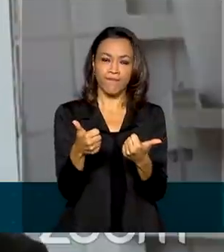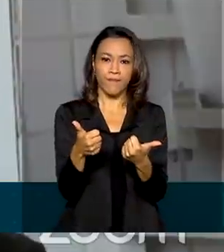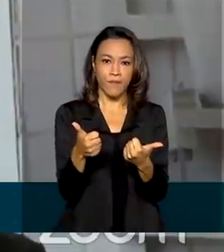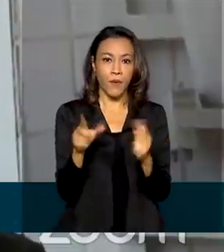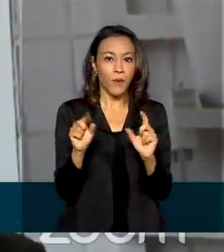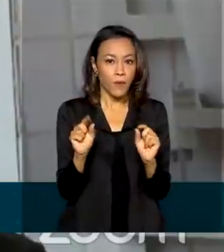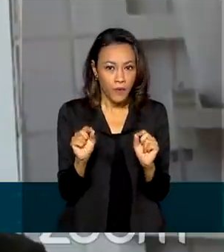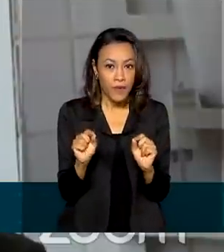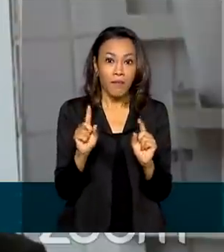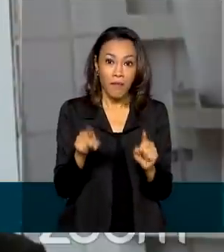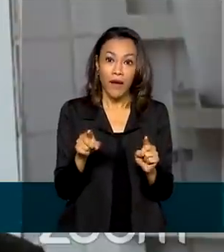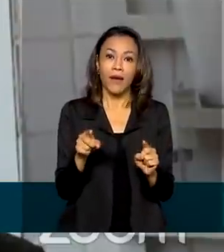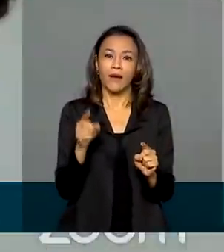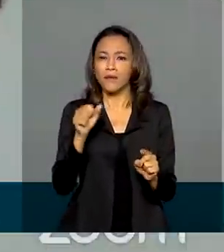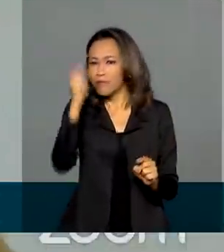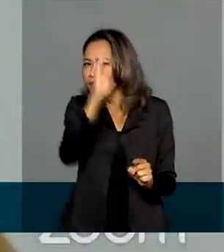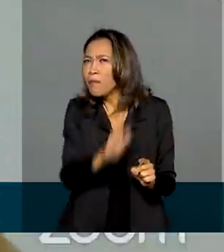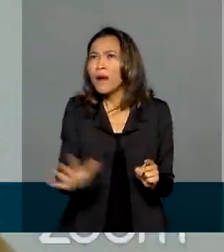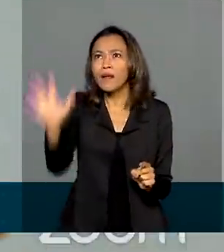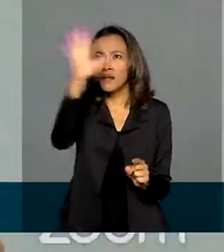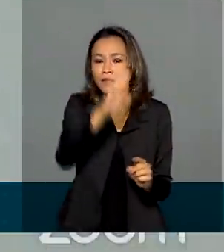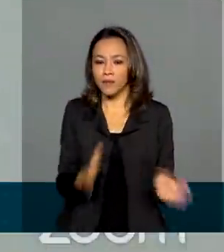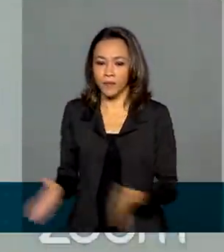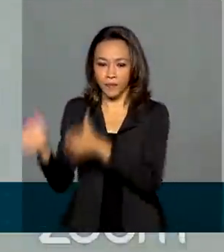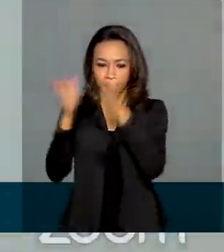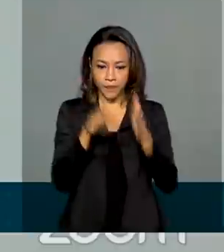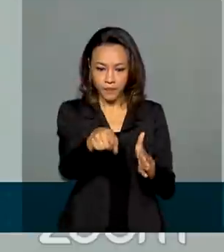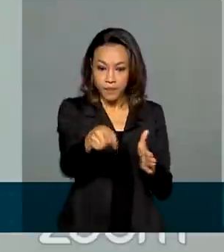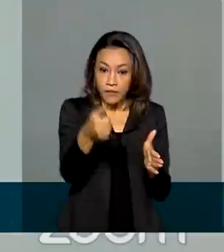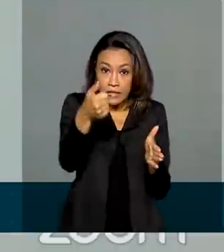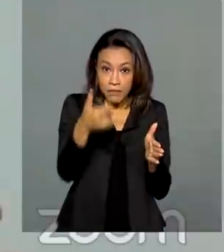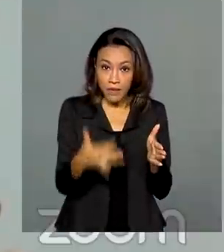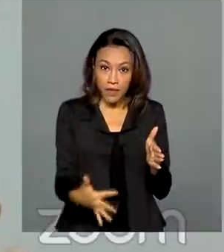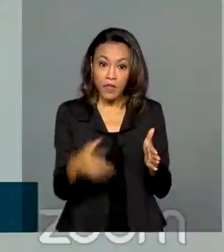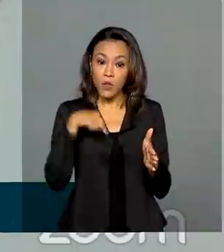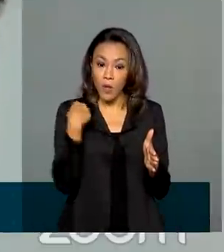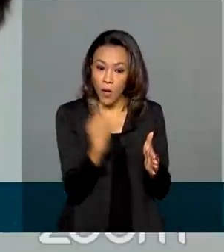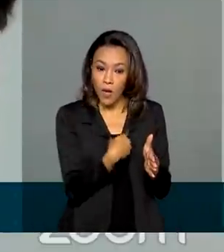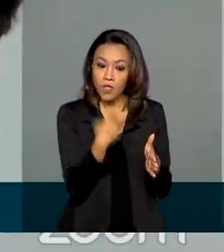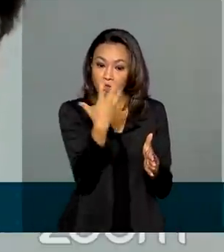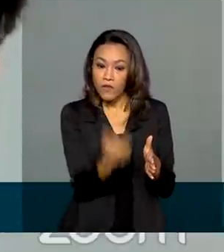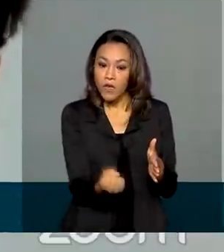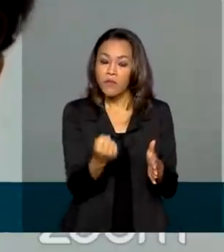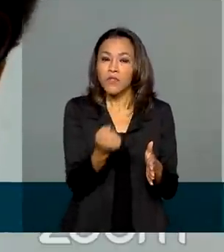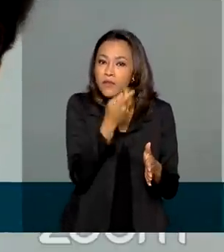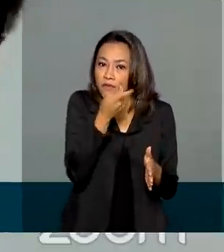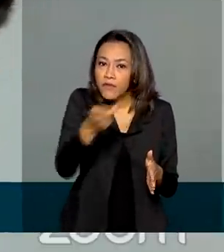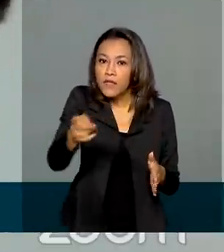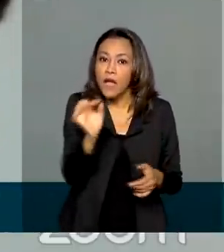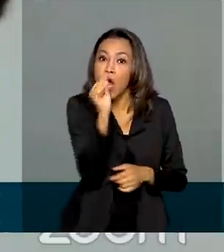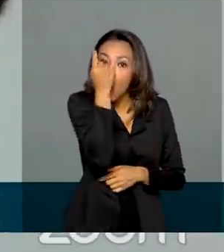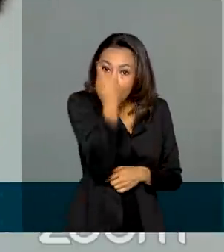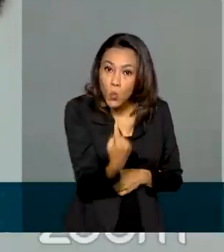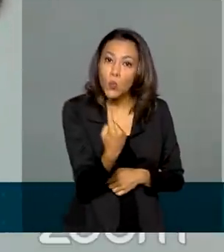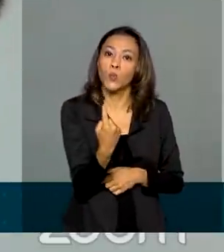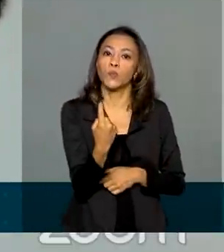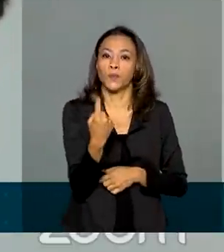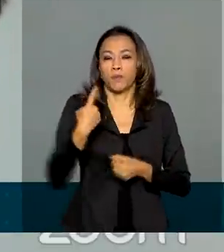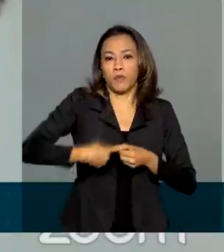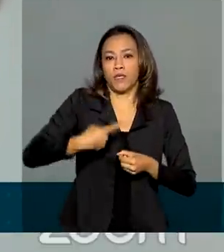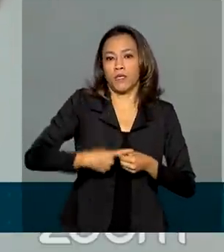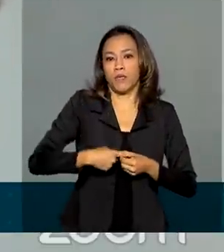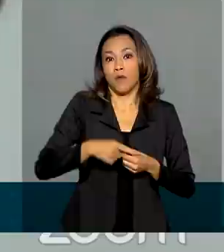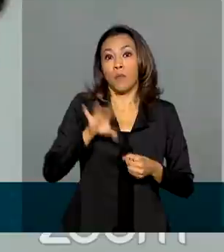a população nacional como um todo. Nós vamos ao menos visitar um município por estado